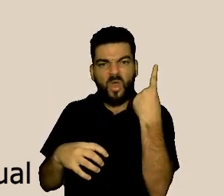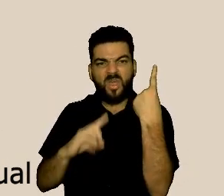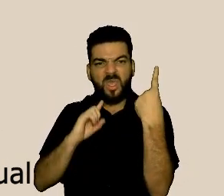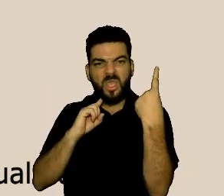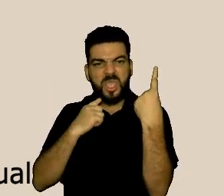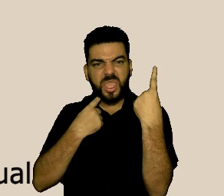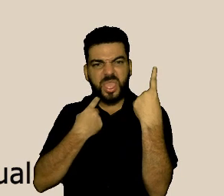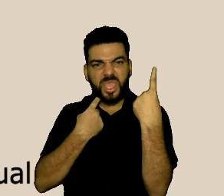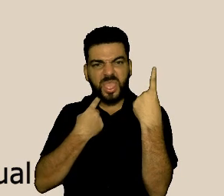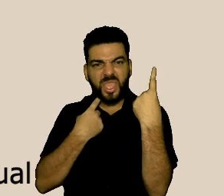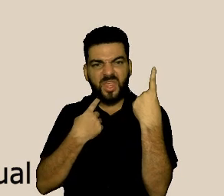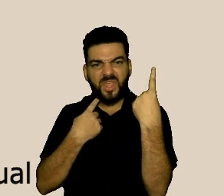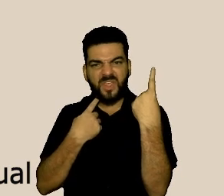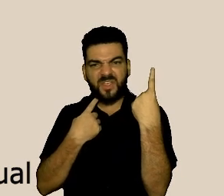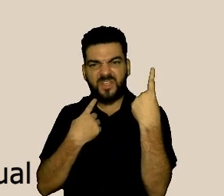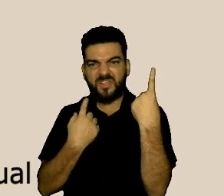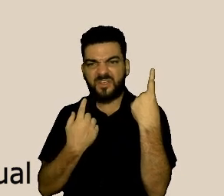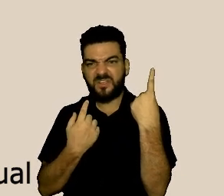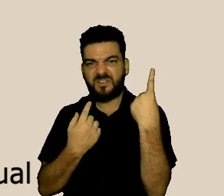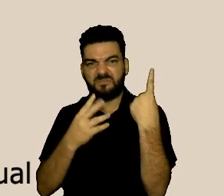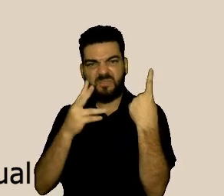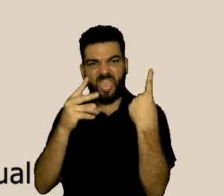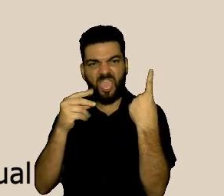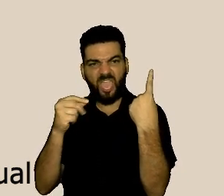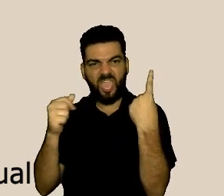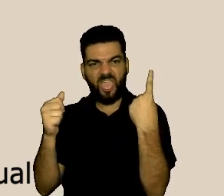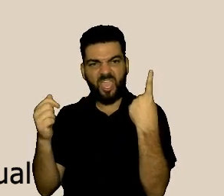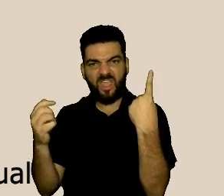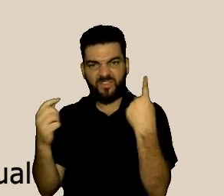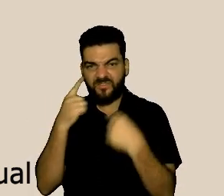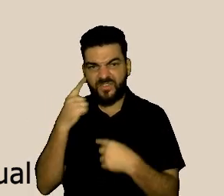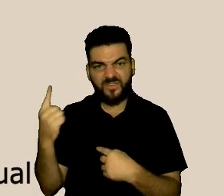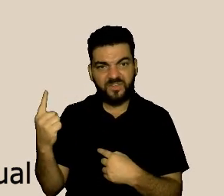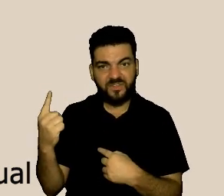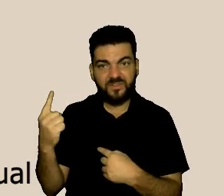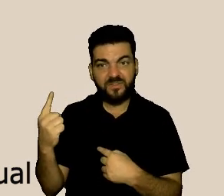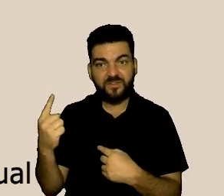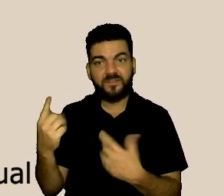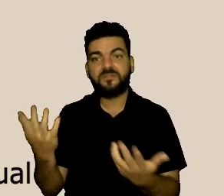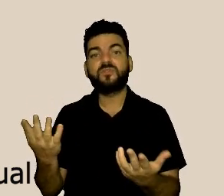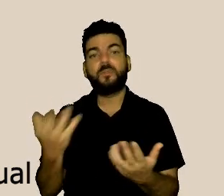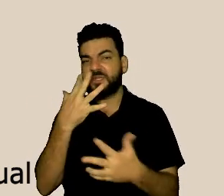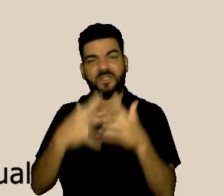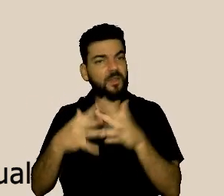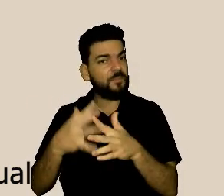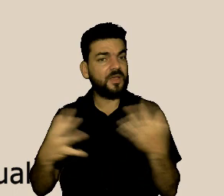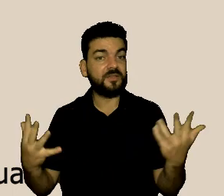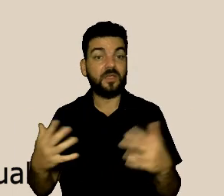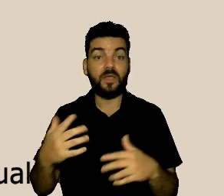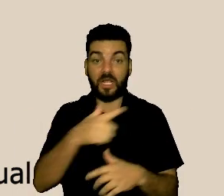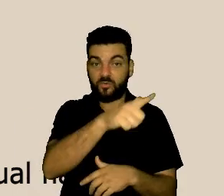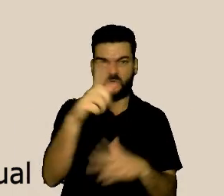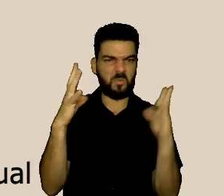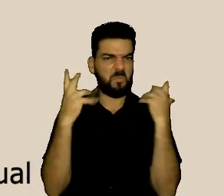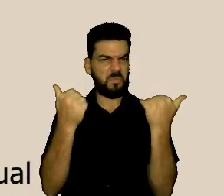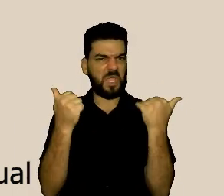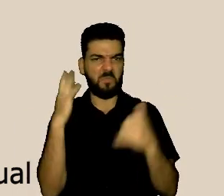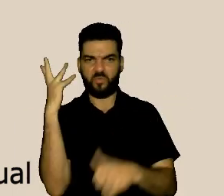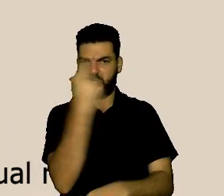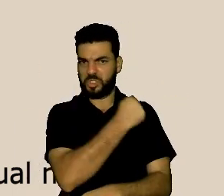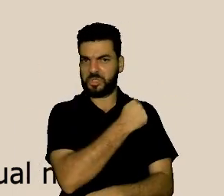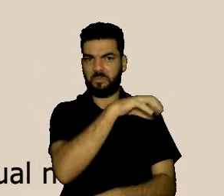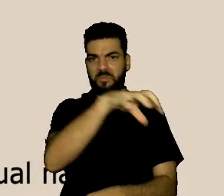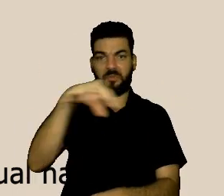está desequilibrando aquele ambiente. Por favor, sete. E o primeiro ponto que